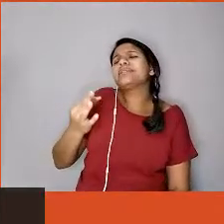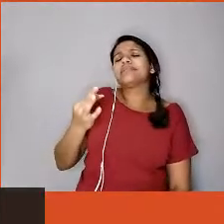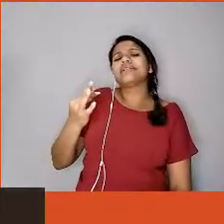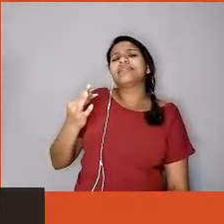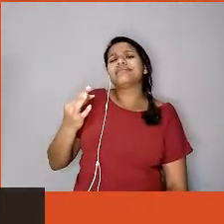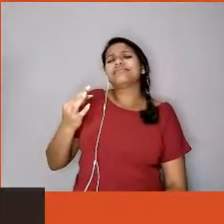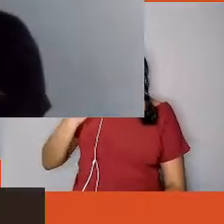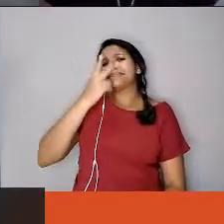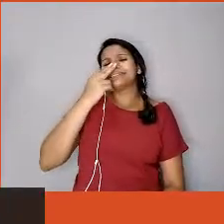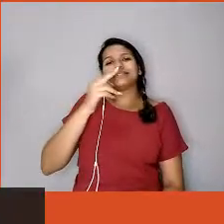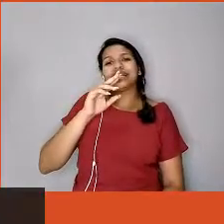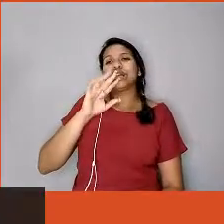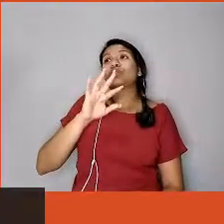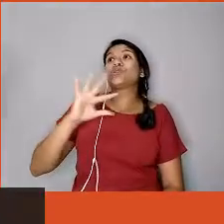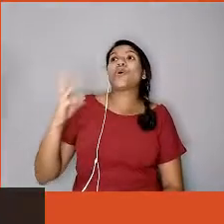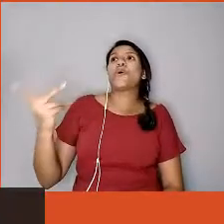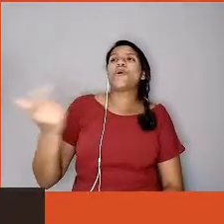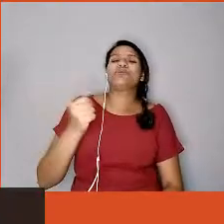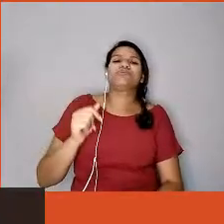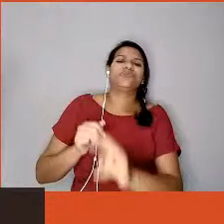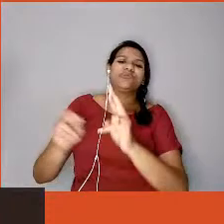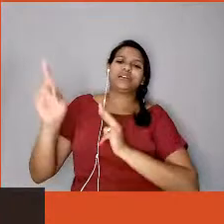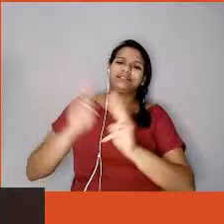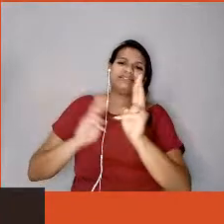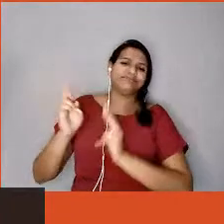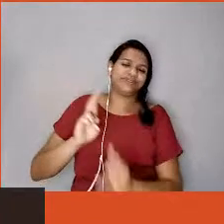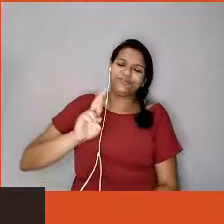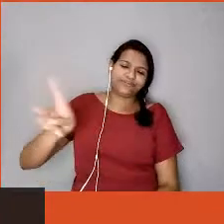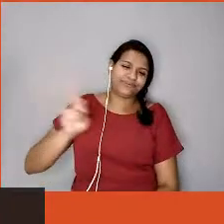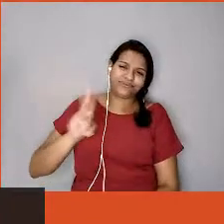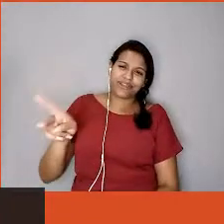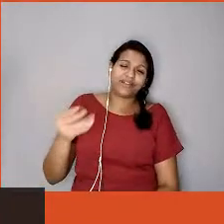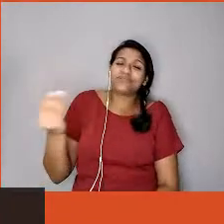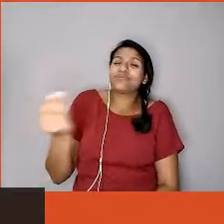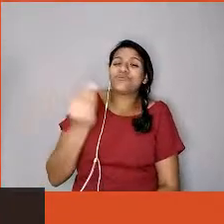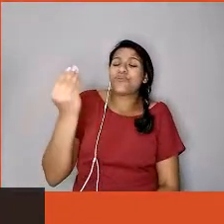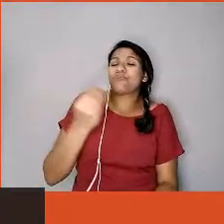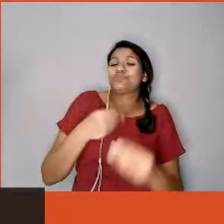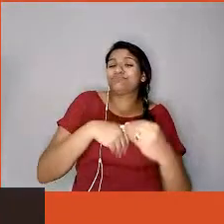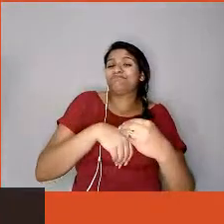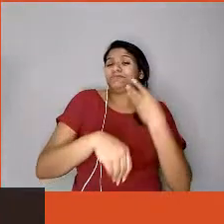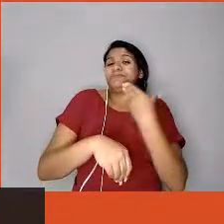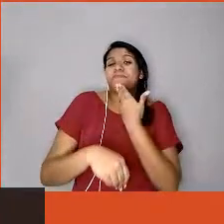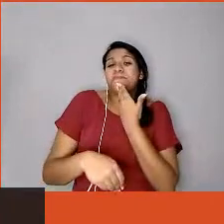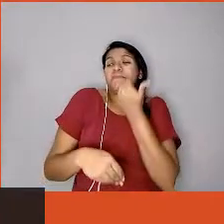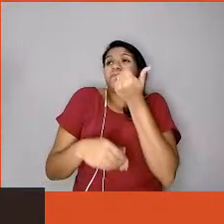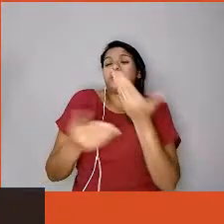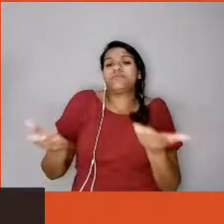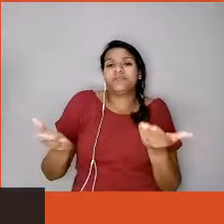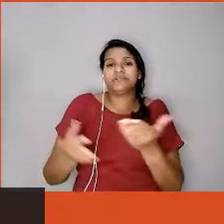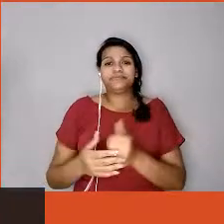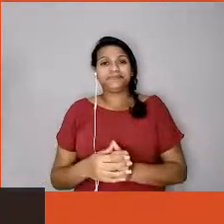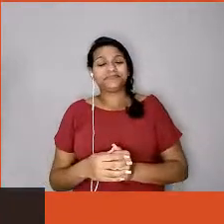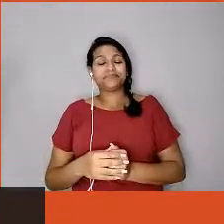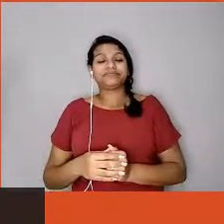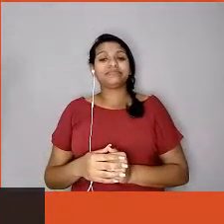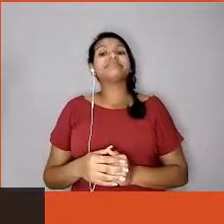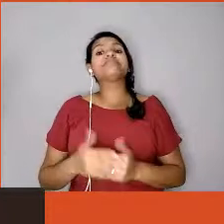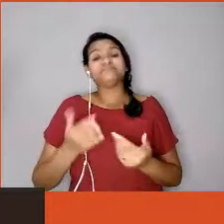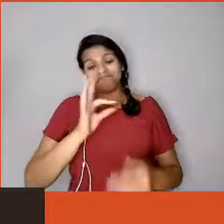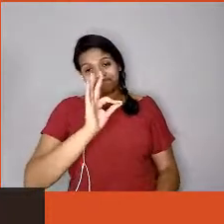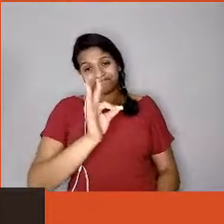Sim, obrigada, Cristiana, a Quitéria também, obrigada pela pergunta. Normalmente, quando a pessoa